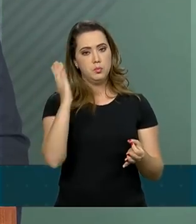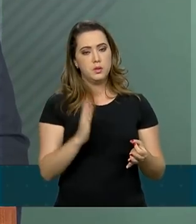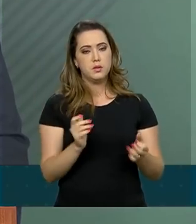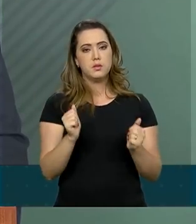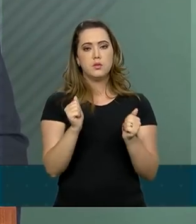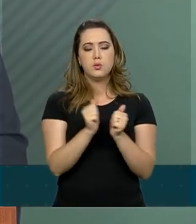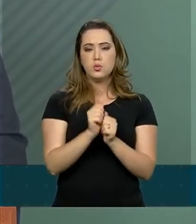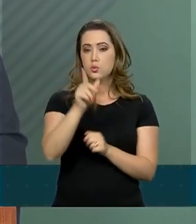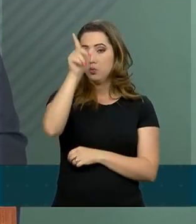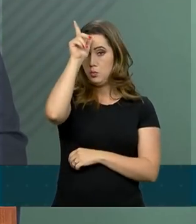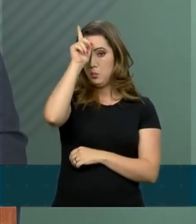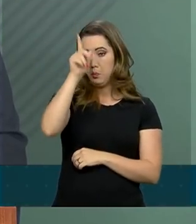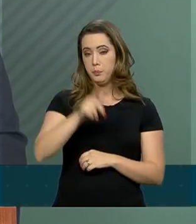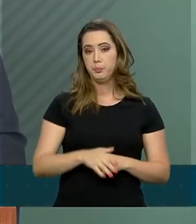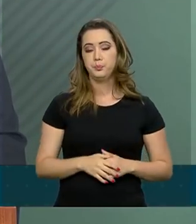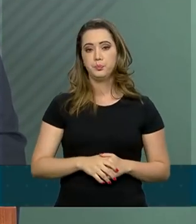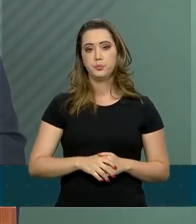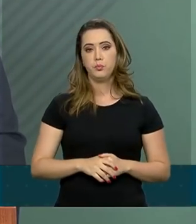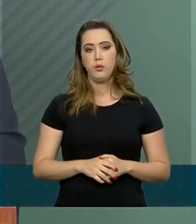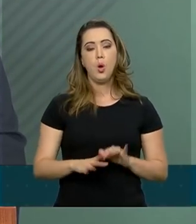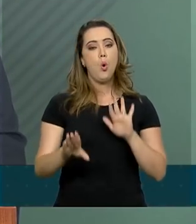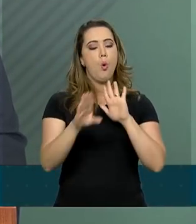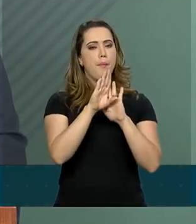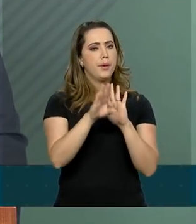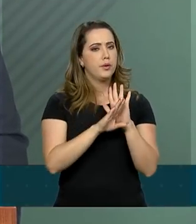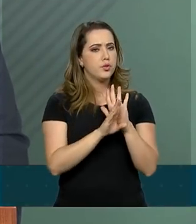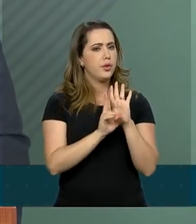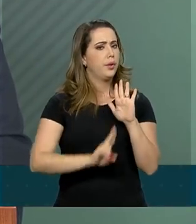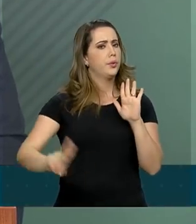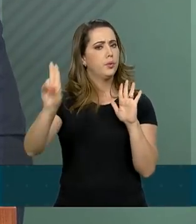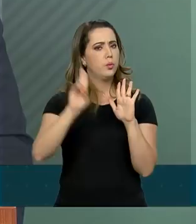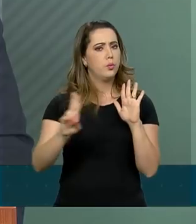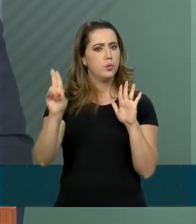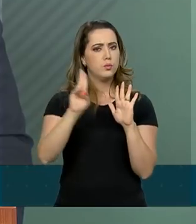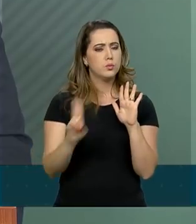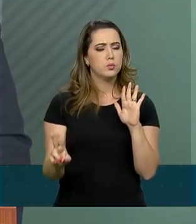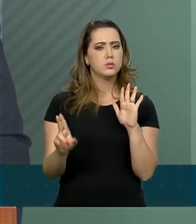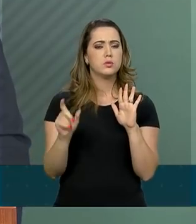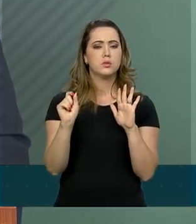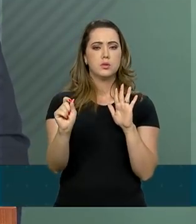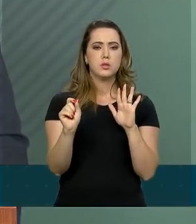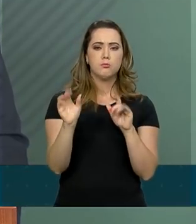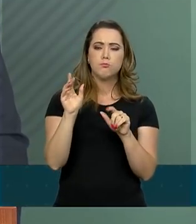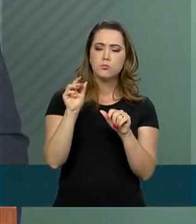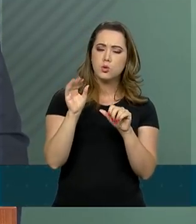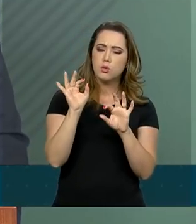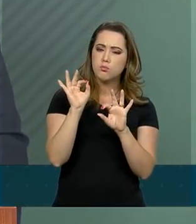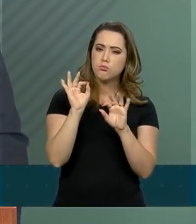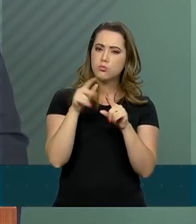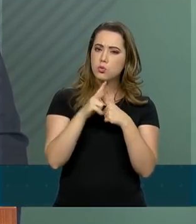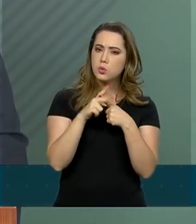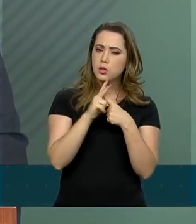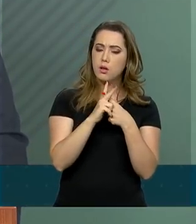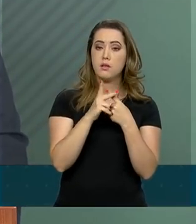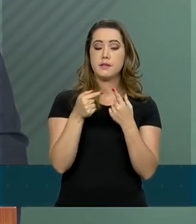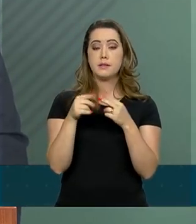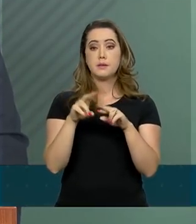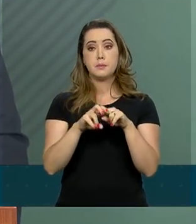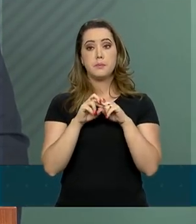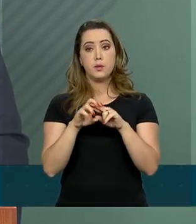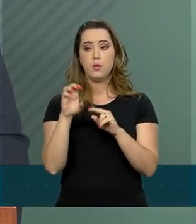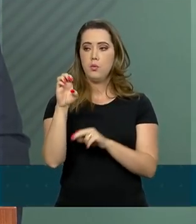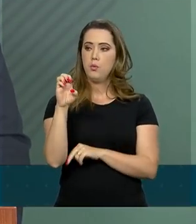-Alemanha. O projeto utiliza a abordagem de adaptação baseada em